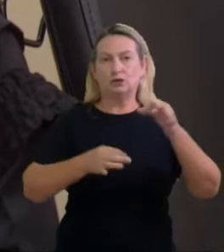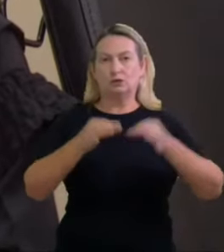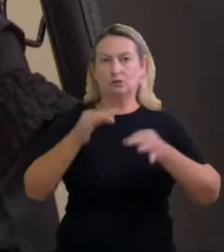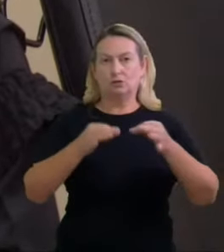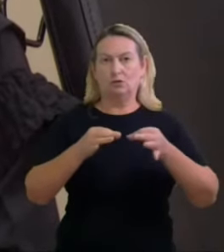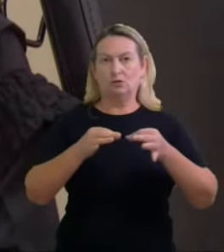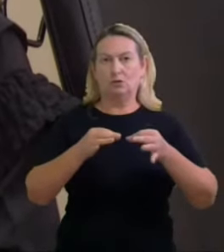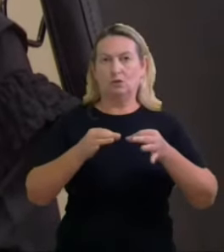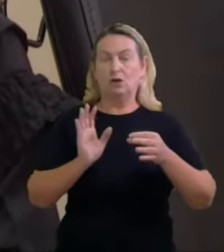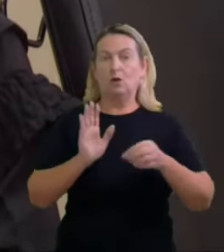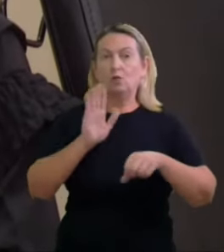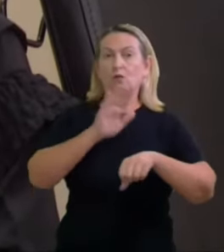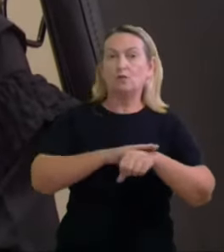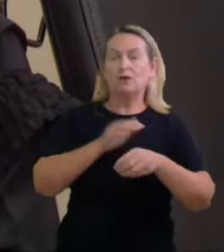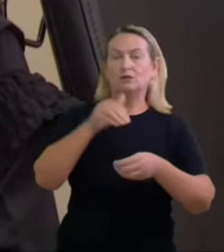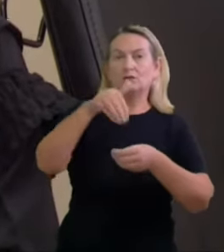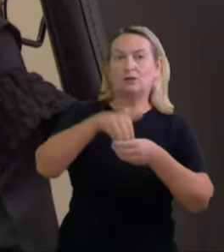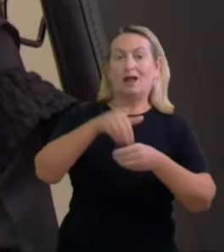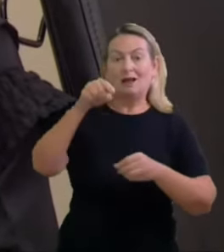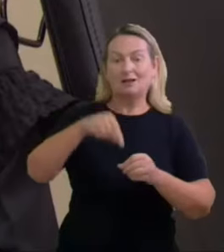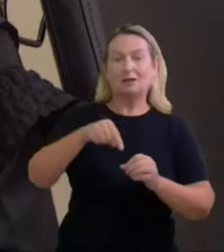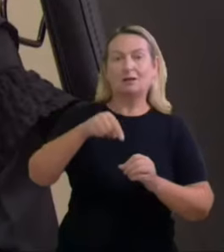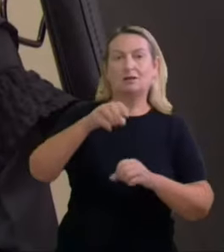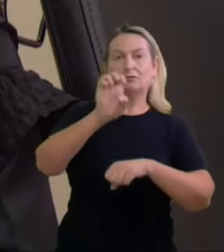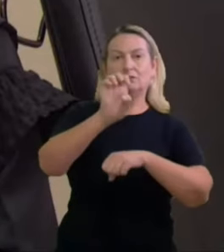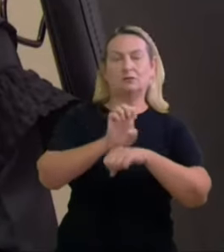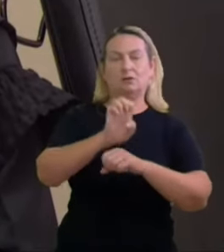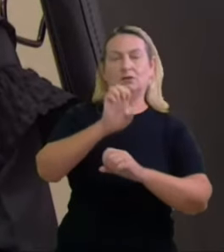na circunscrição aqui do estado do Paraná